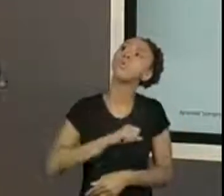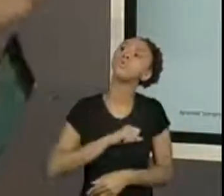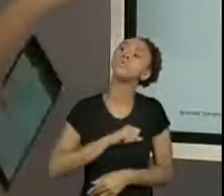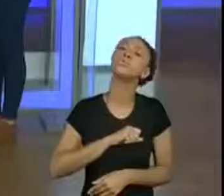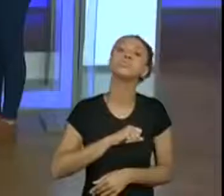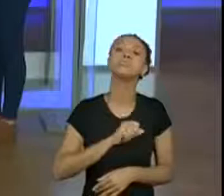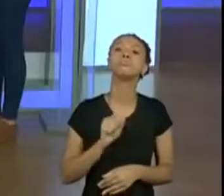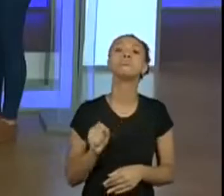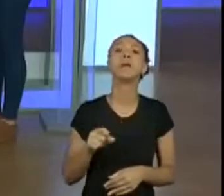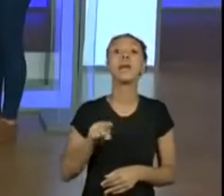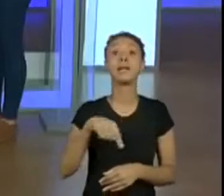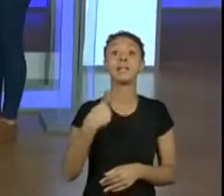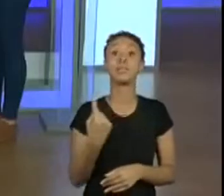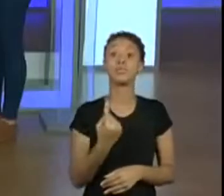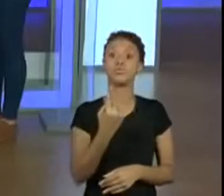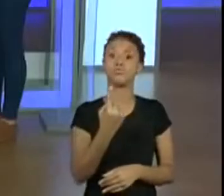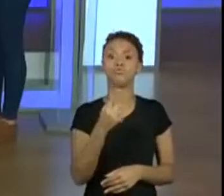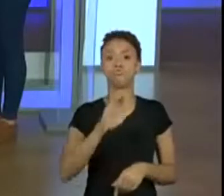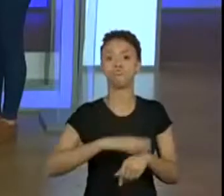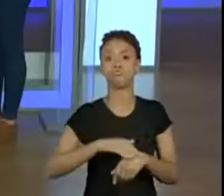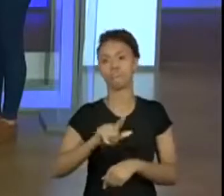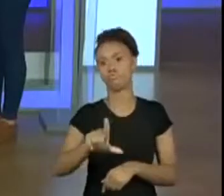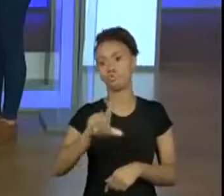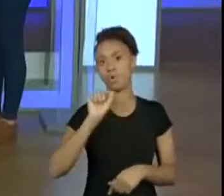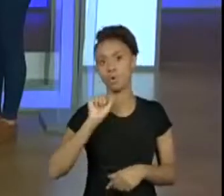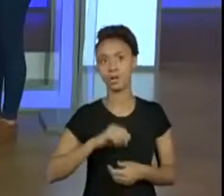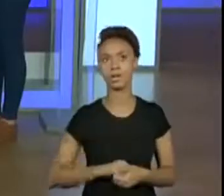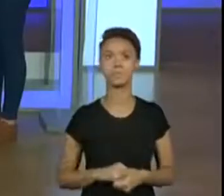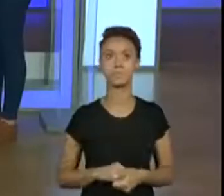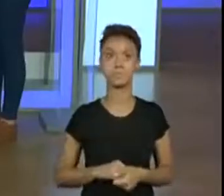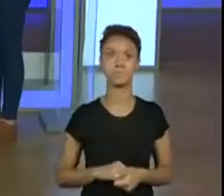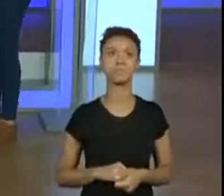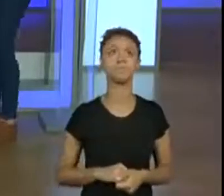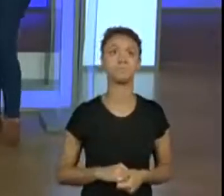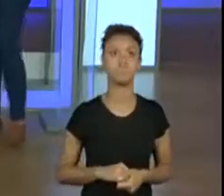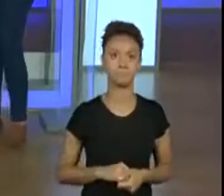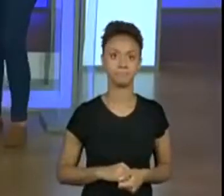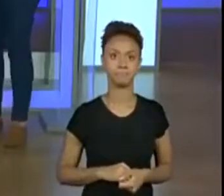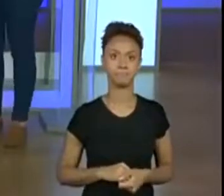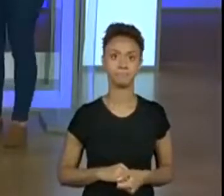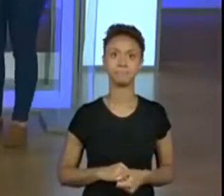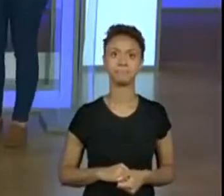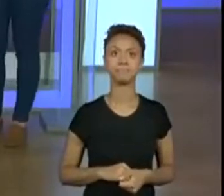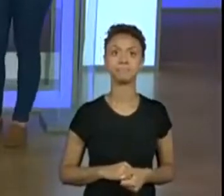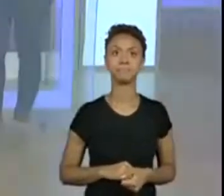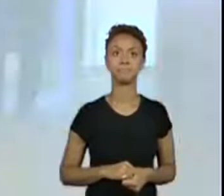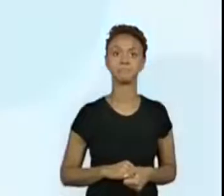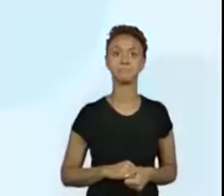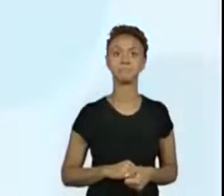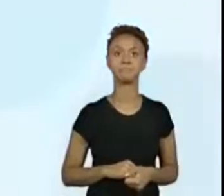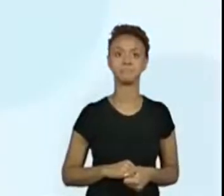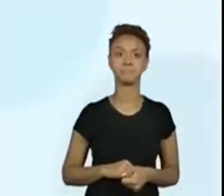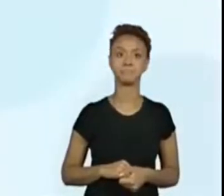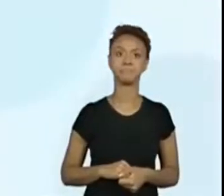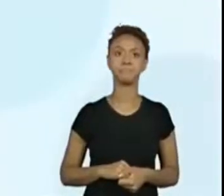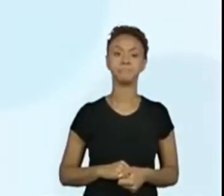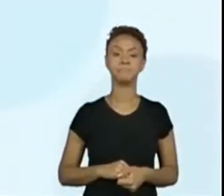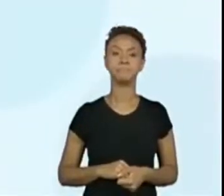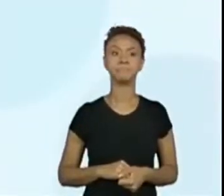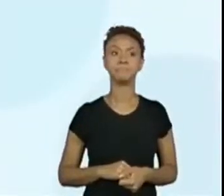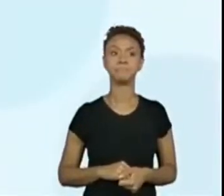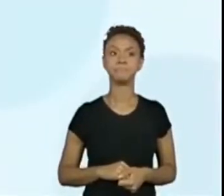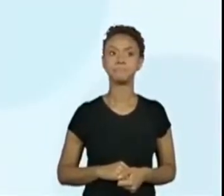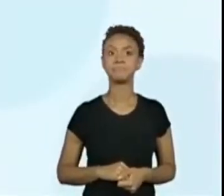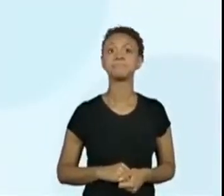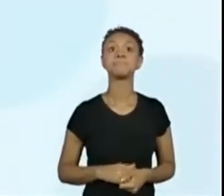só que vai valer. Eu vou apagar porque vai ter animação e aí aparece por cima da animação. Isso. Pronto. Deixa eu voltar aqui na minha caneta. Vamos